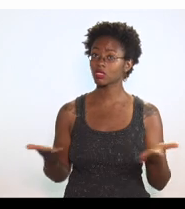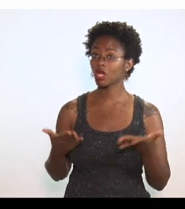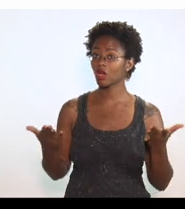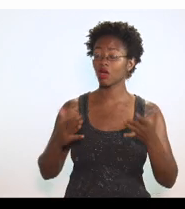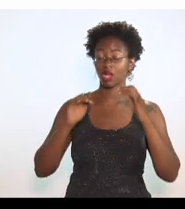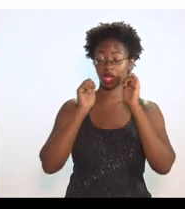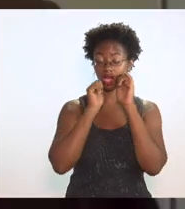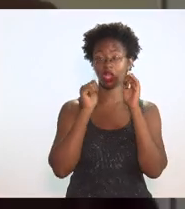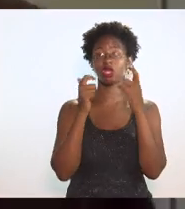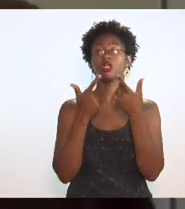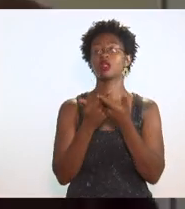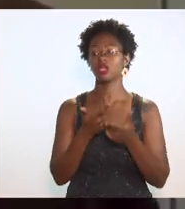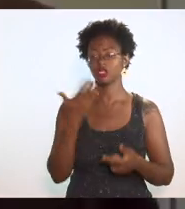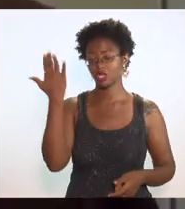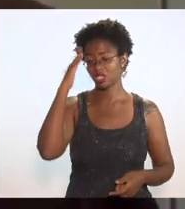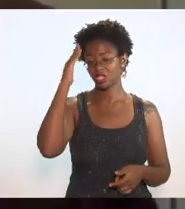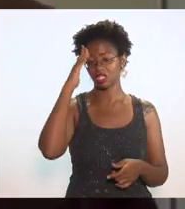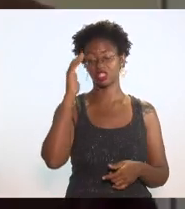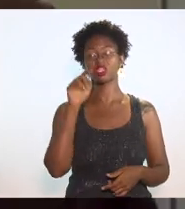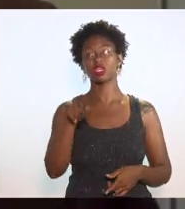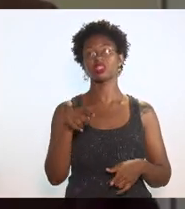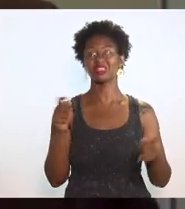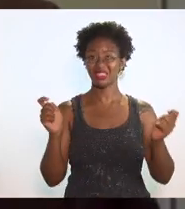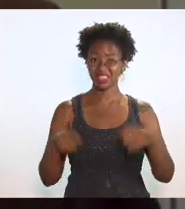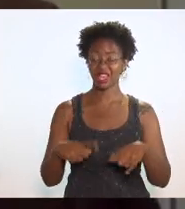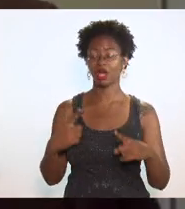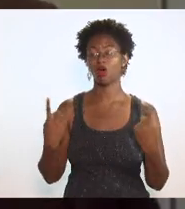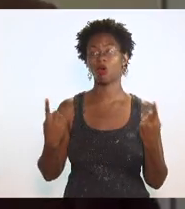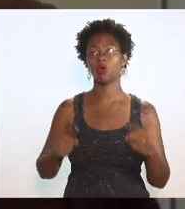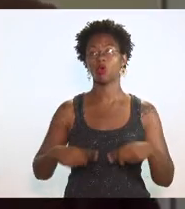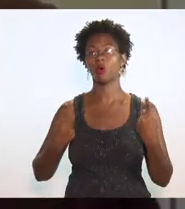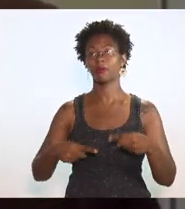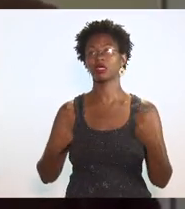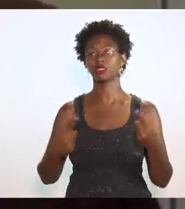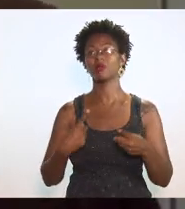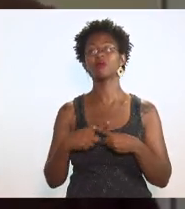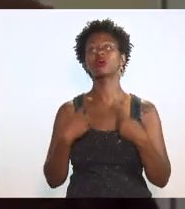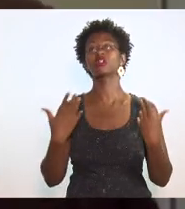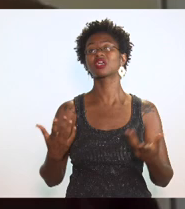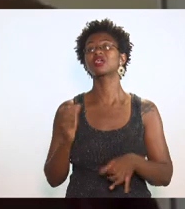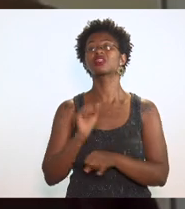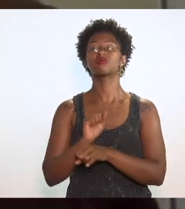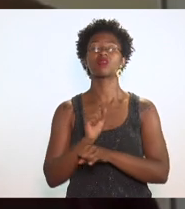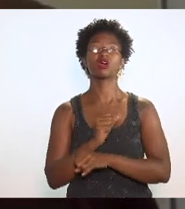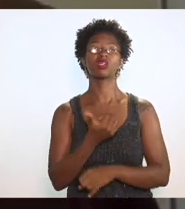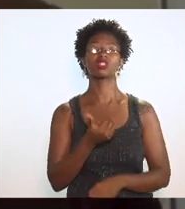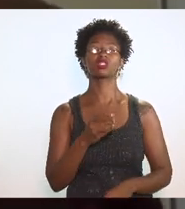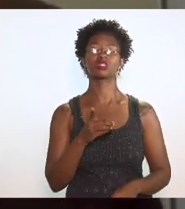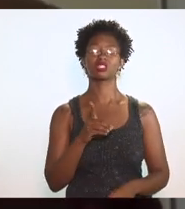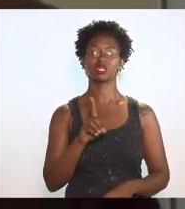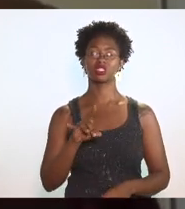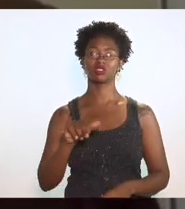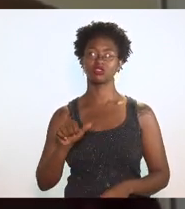entende que o projeto dá competitividade para a indústria, por que esperar 60 dias para essa competitividade